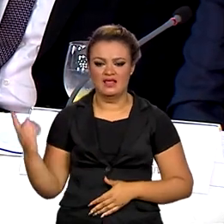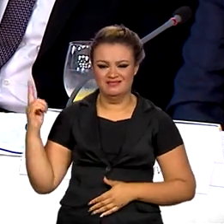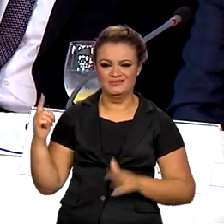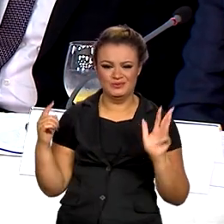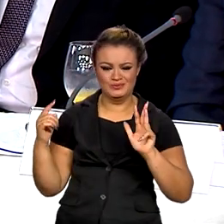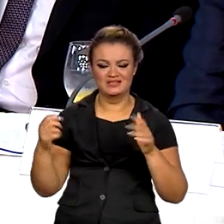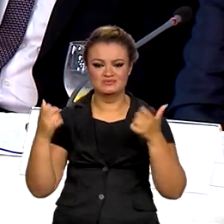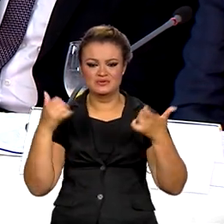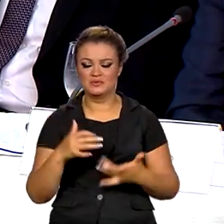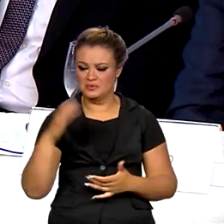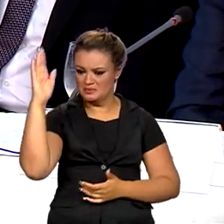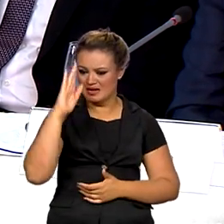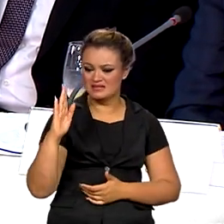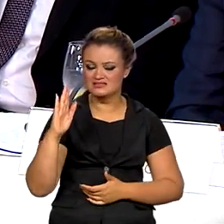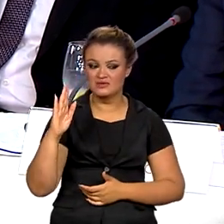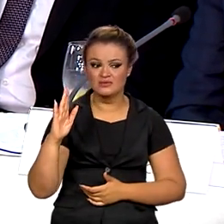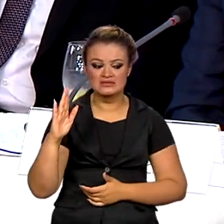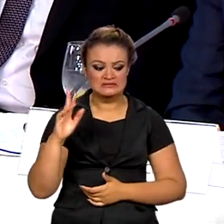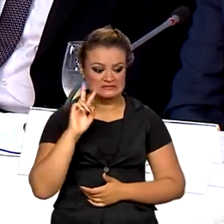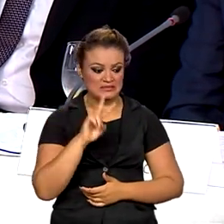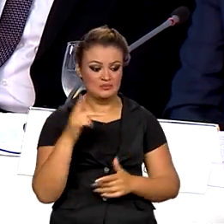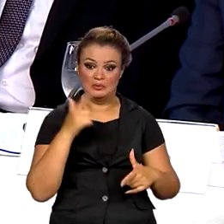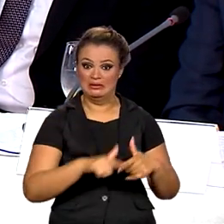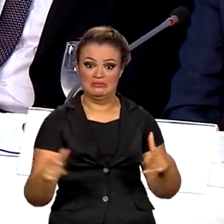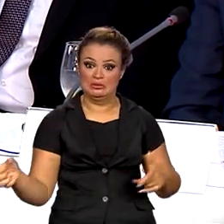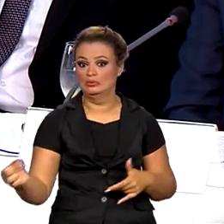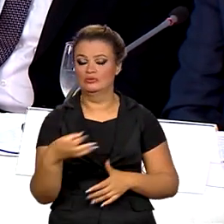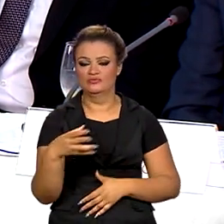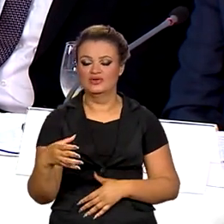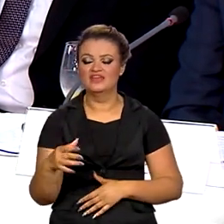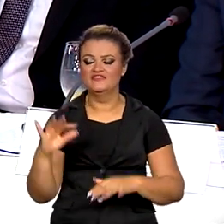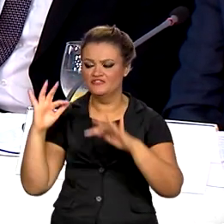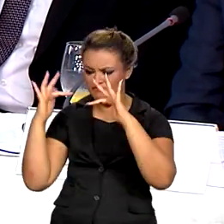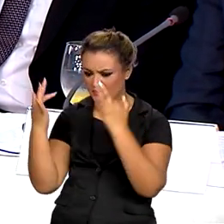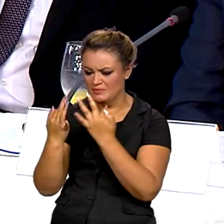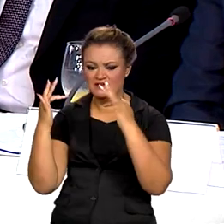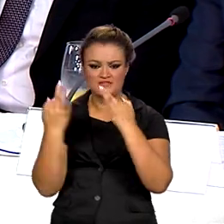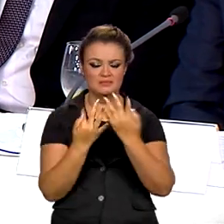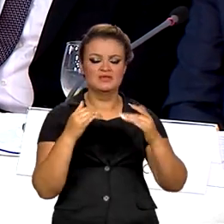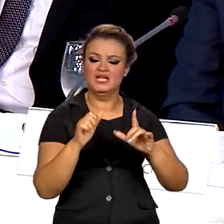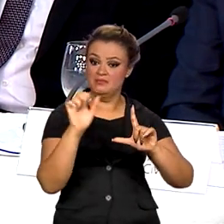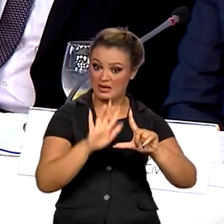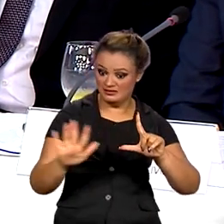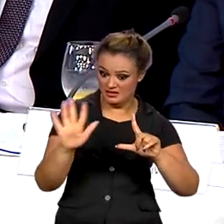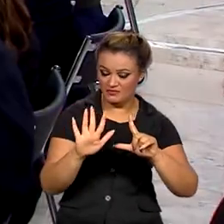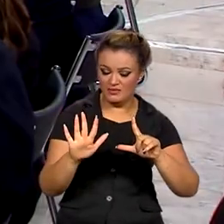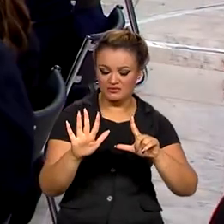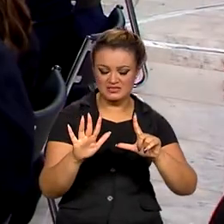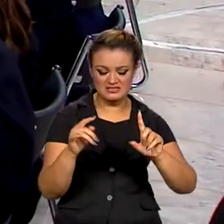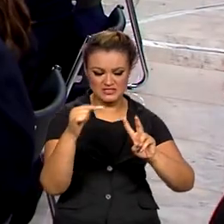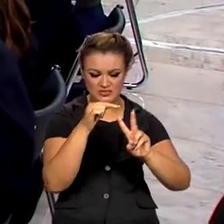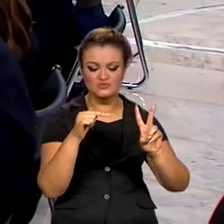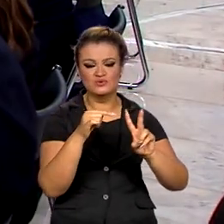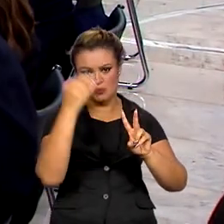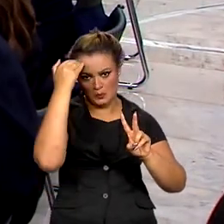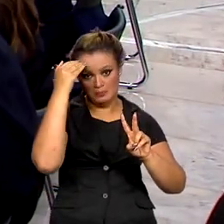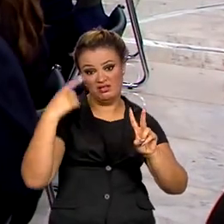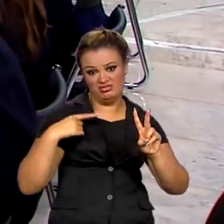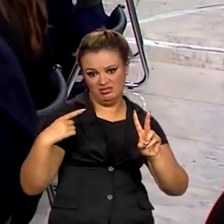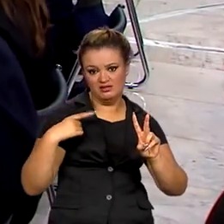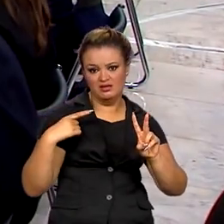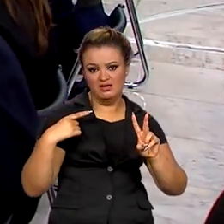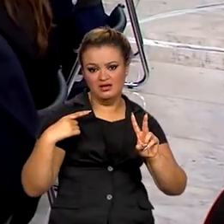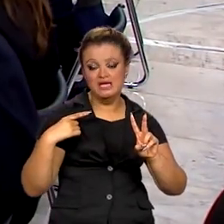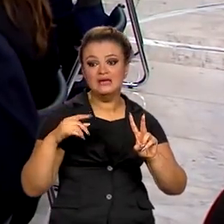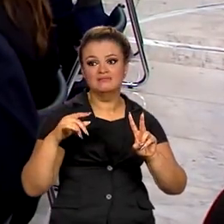Lula disse que o país está diante de um problema novo e que famílias e plataformas digitais também têm responsabilidade de